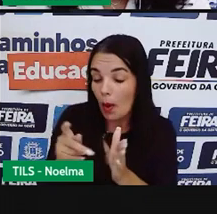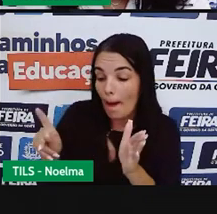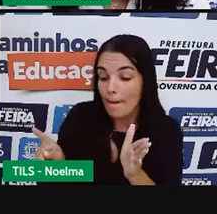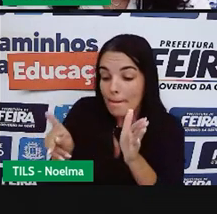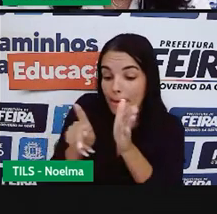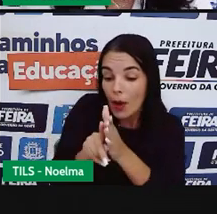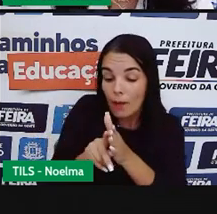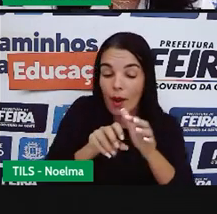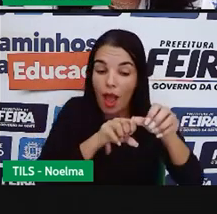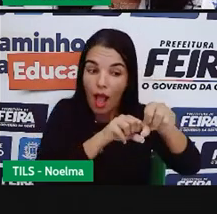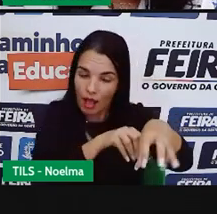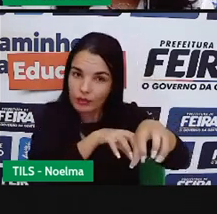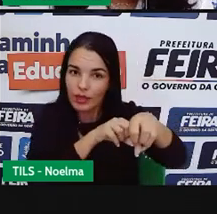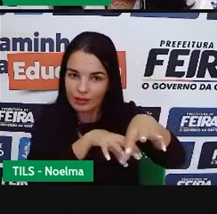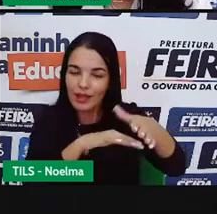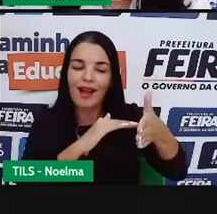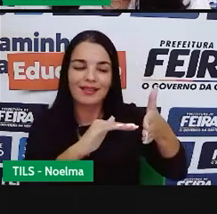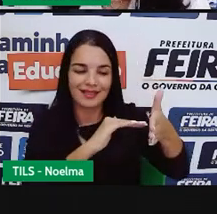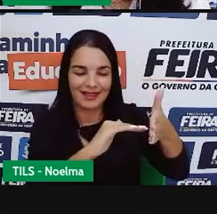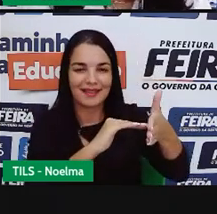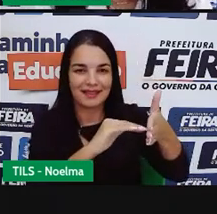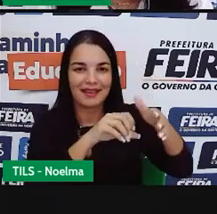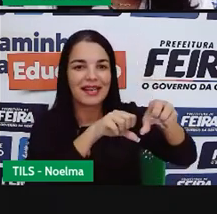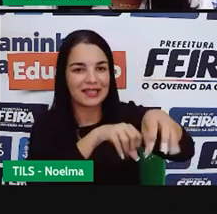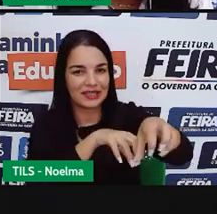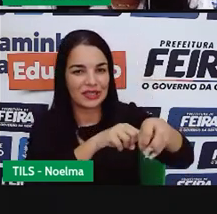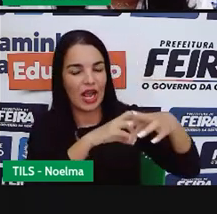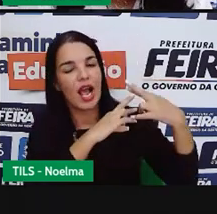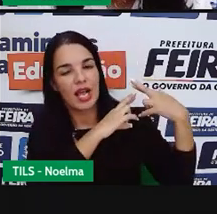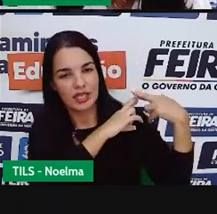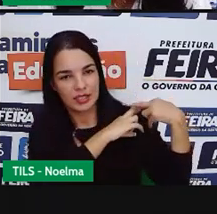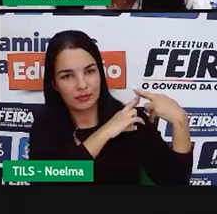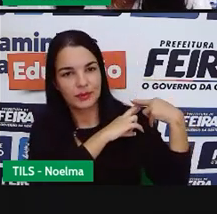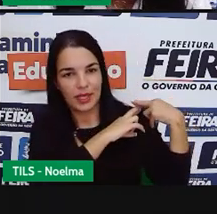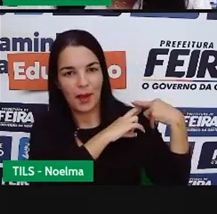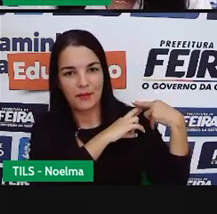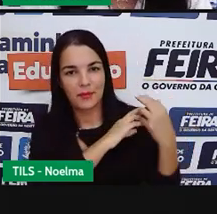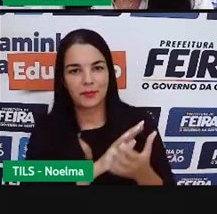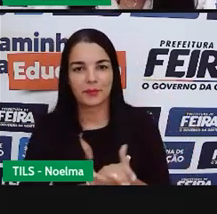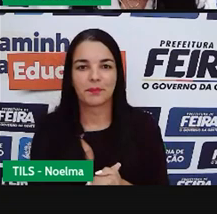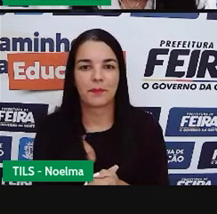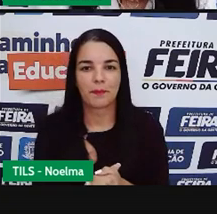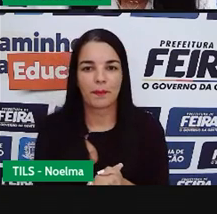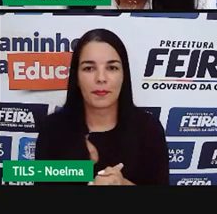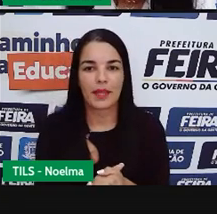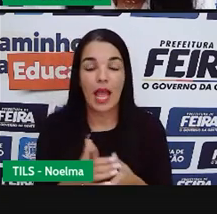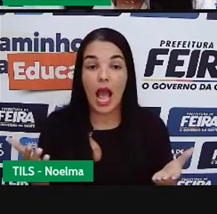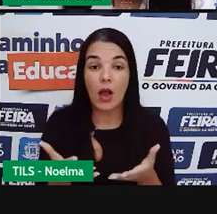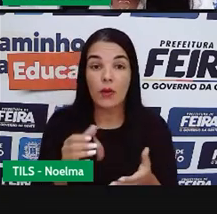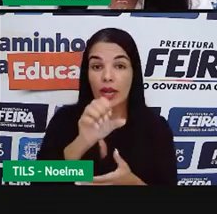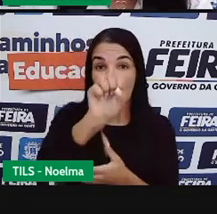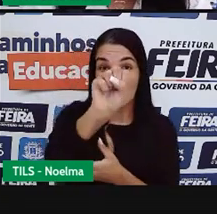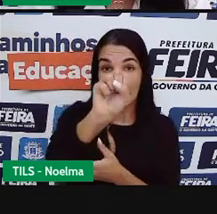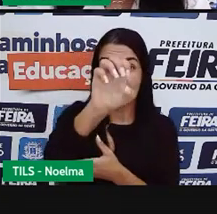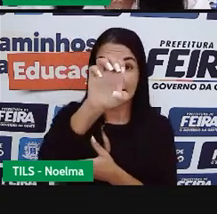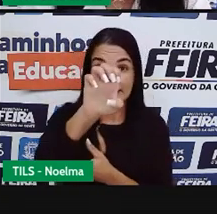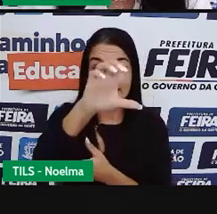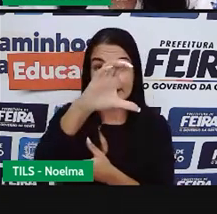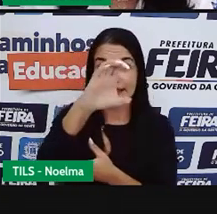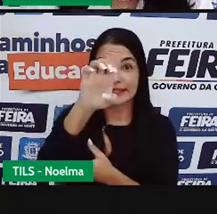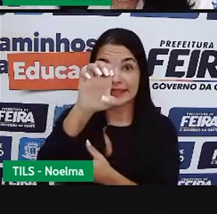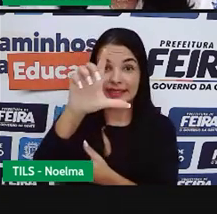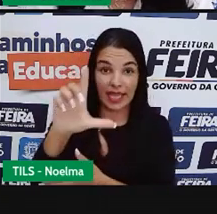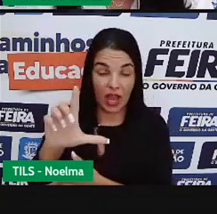educação é da secretaria da educação. CETEL, que é a